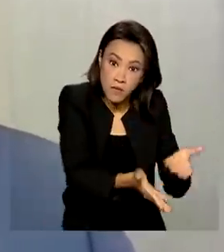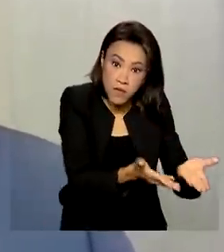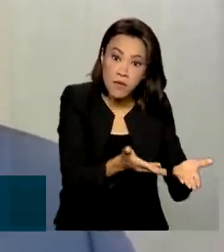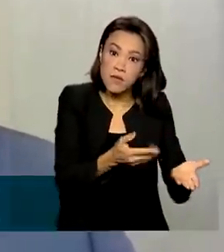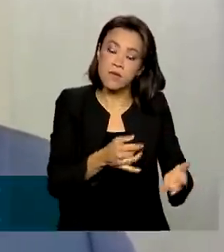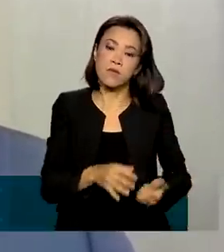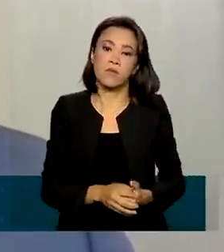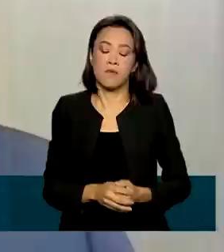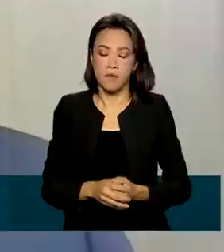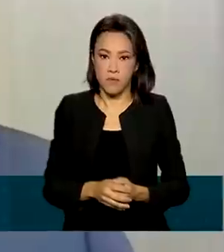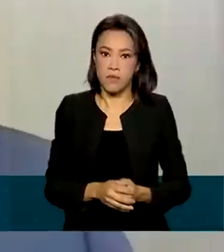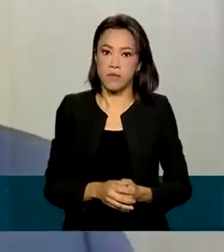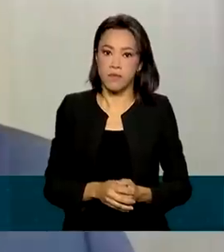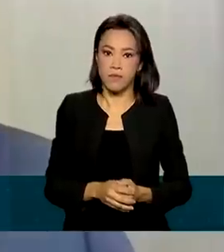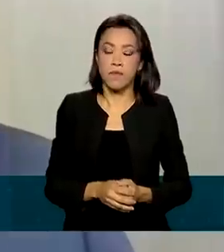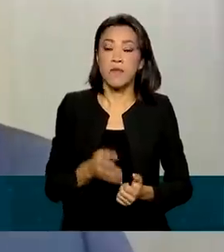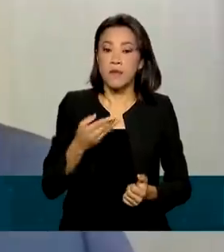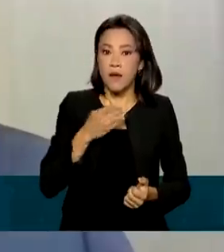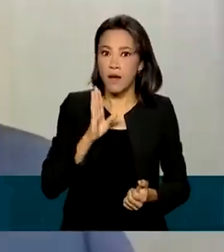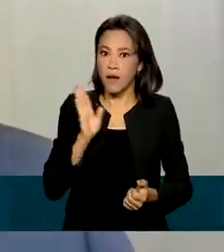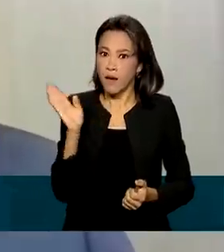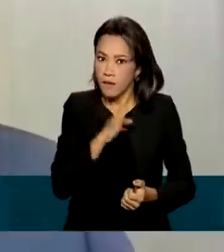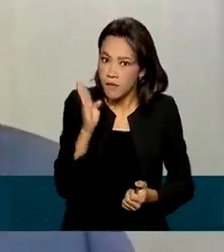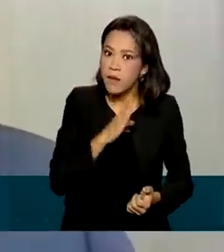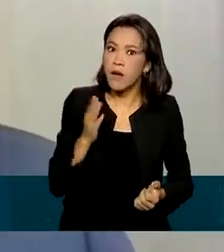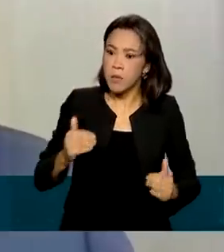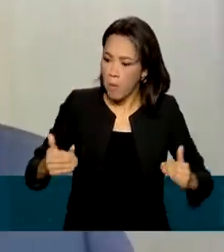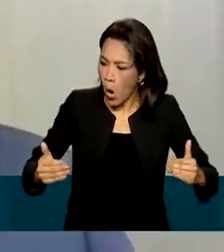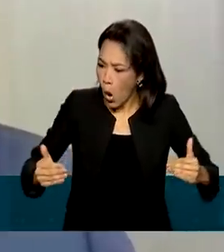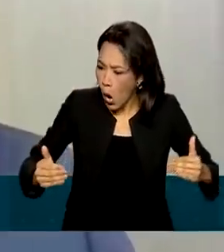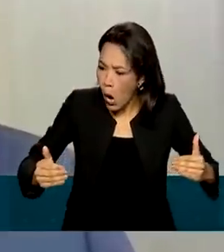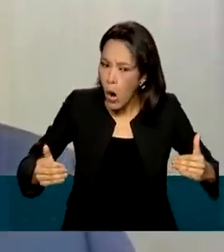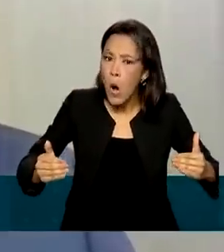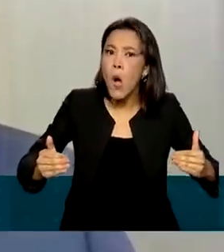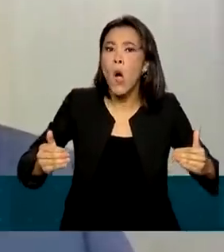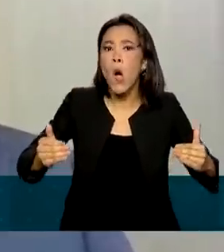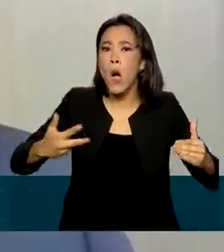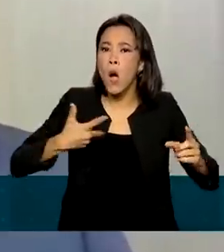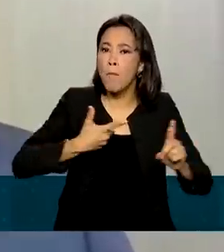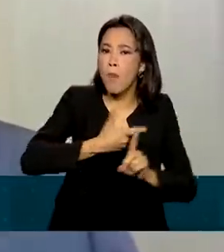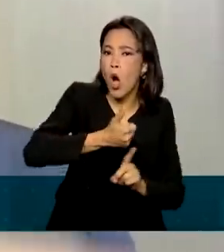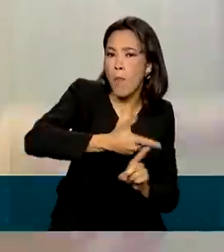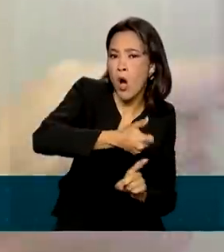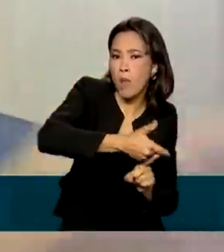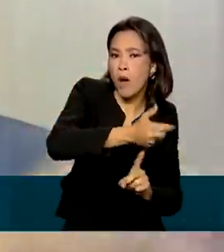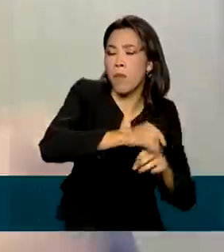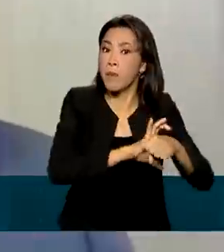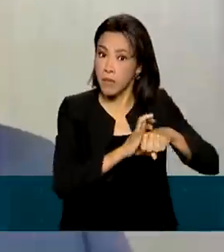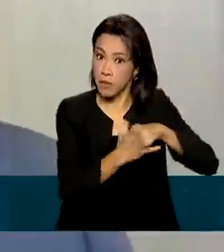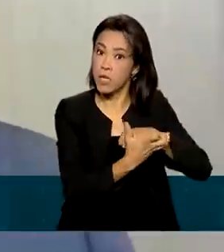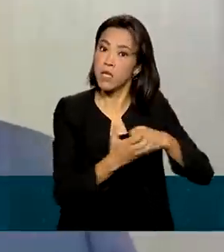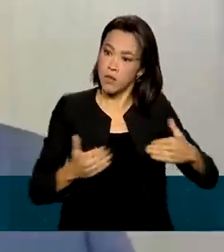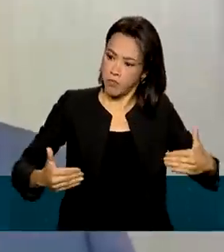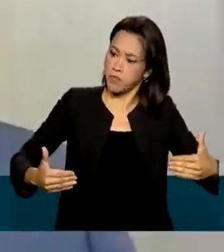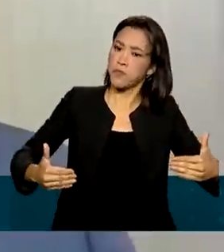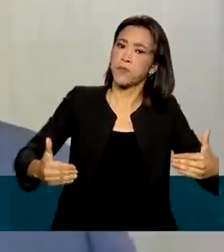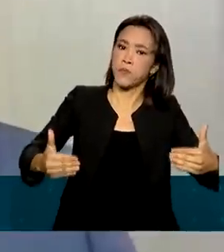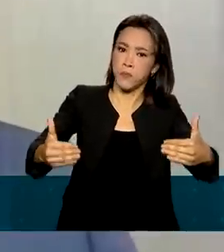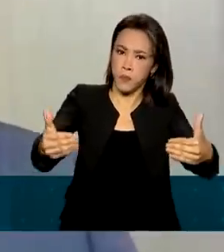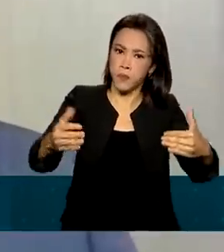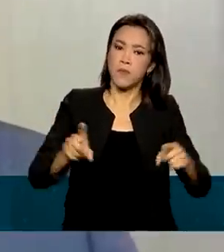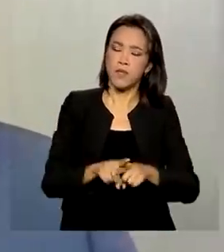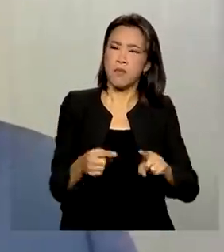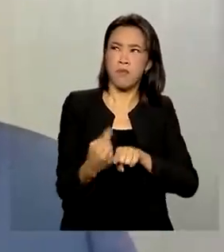está rápida e vencendo não só a pandemia, mas os efeitos nefastos também da recessão de